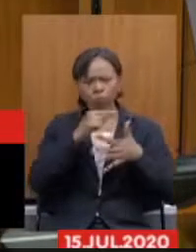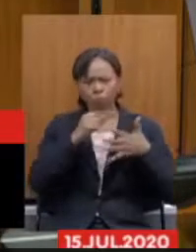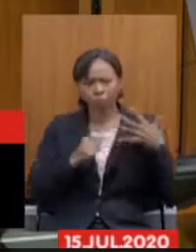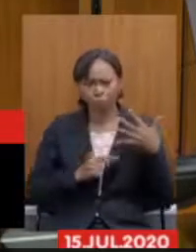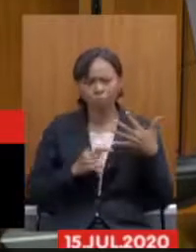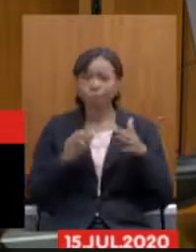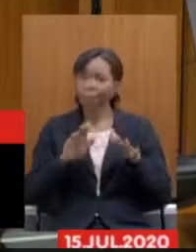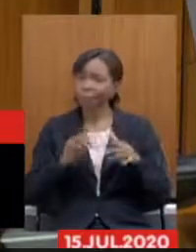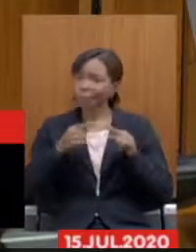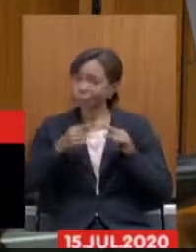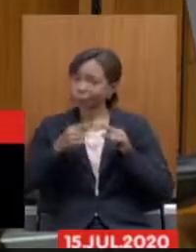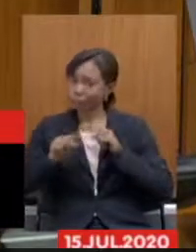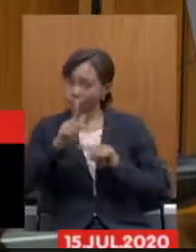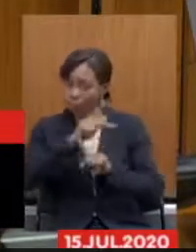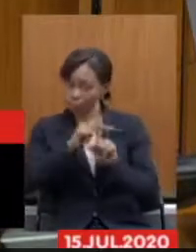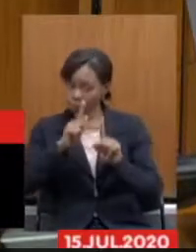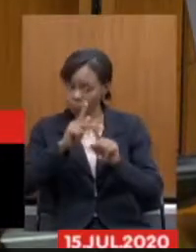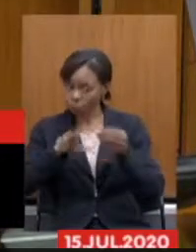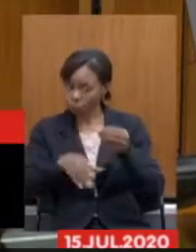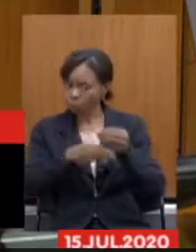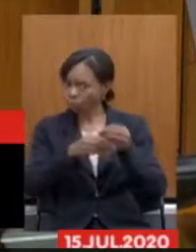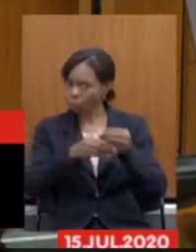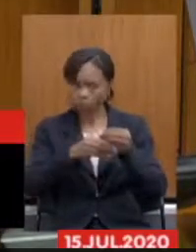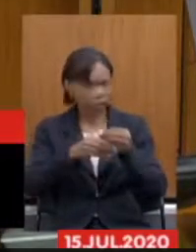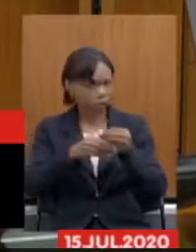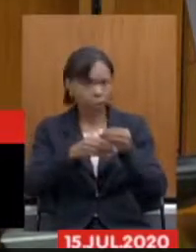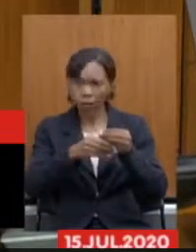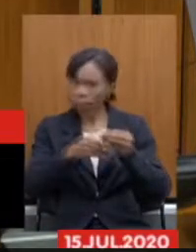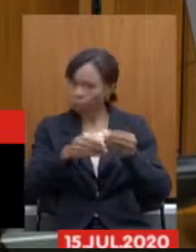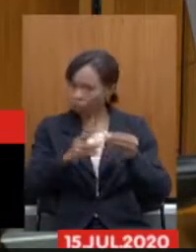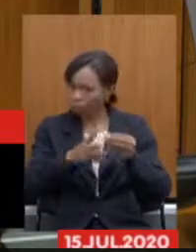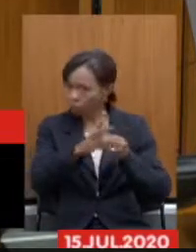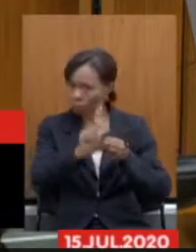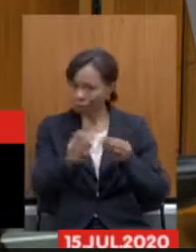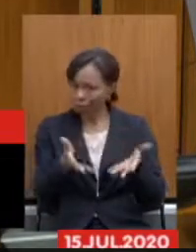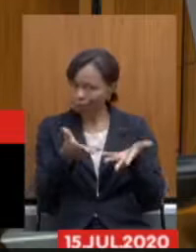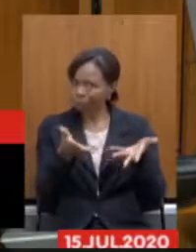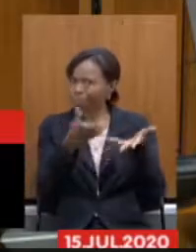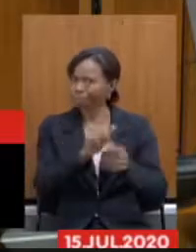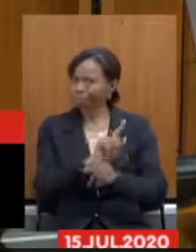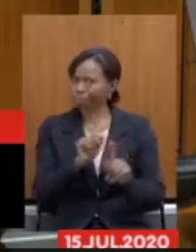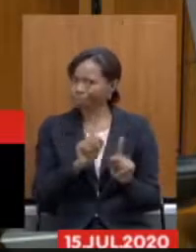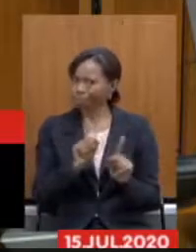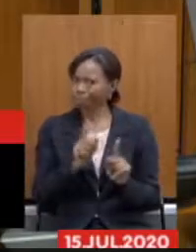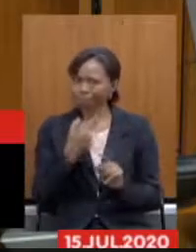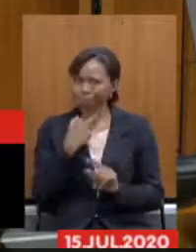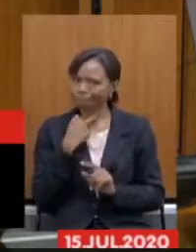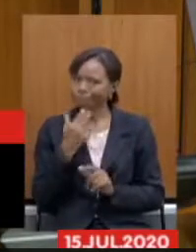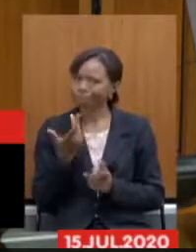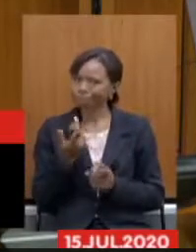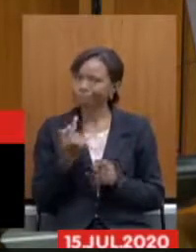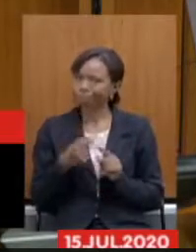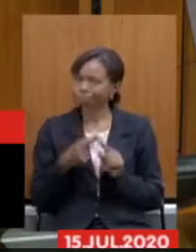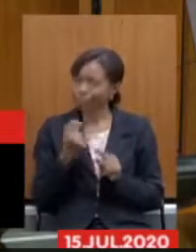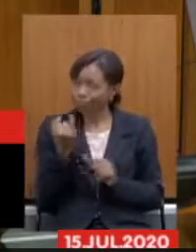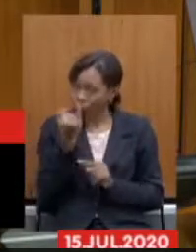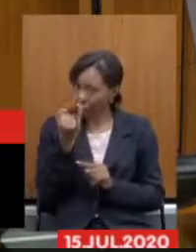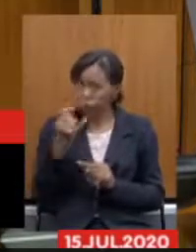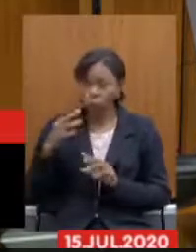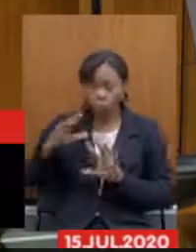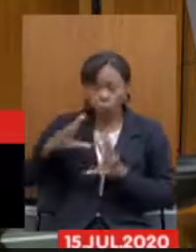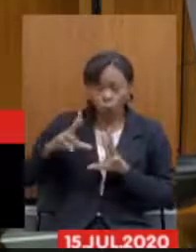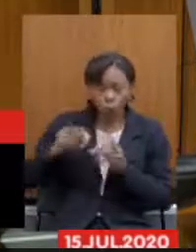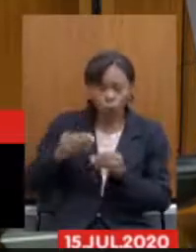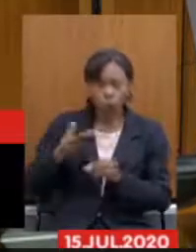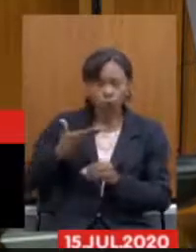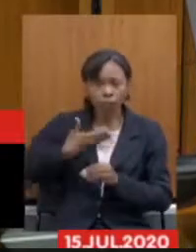exceto essa questão da previdência complementar que eu acho que a gente não pode incentivar isso a gente tem que ser ela é um e isso é importante todos os colegas que